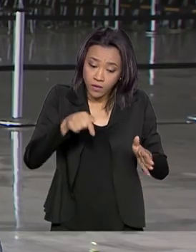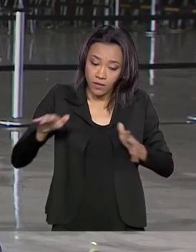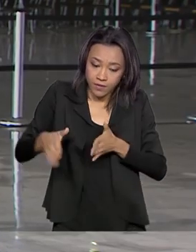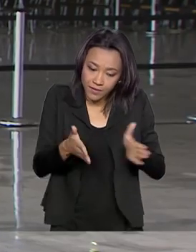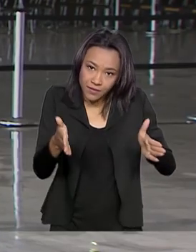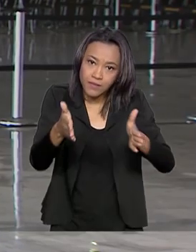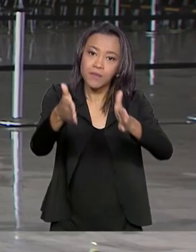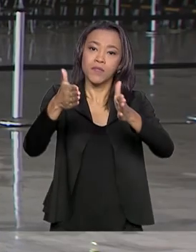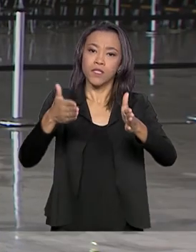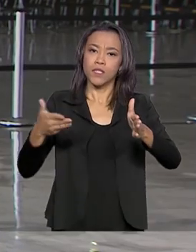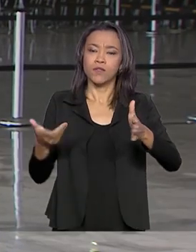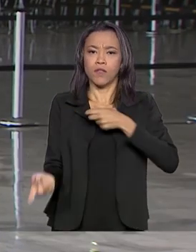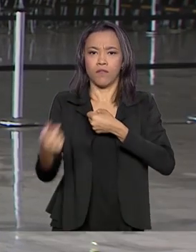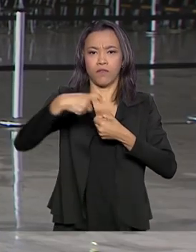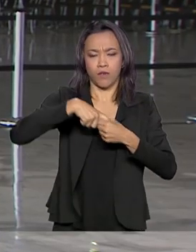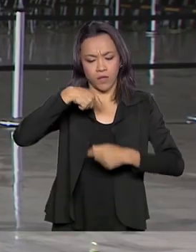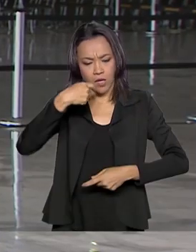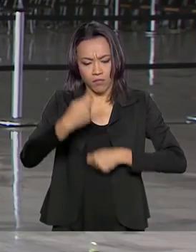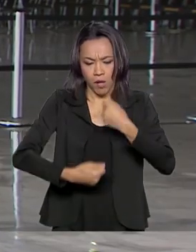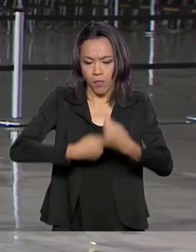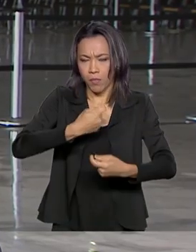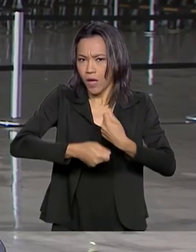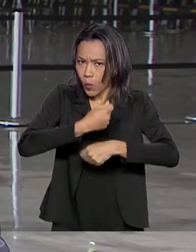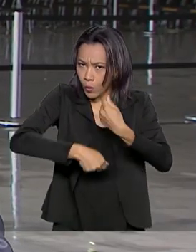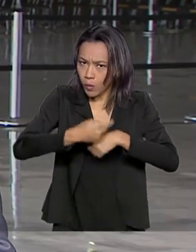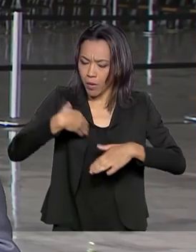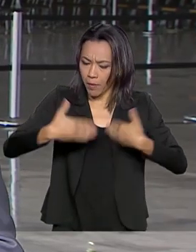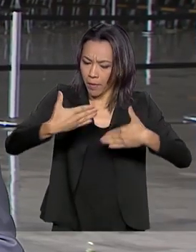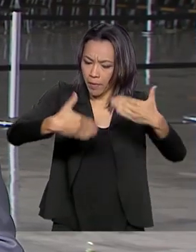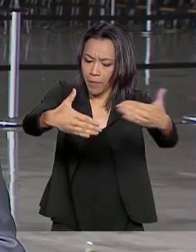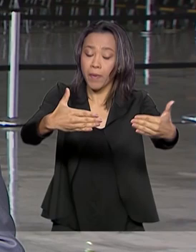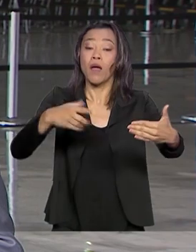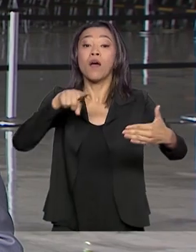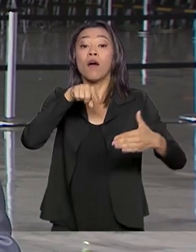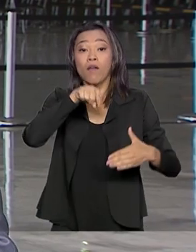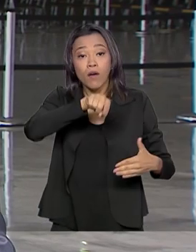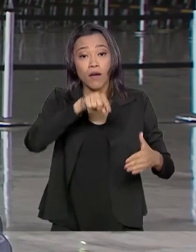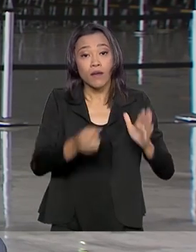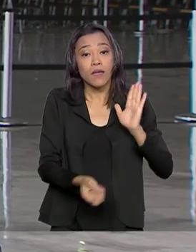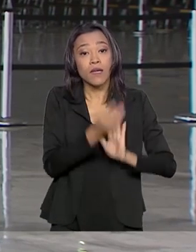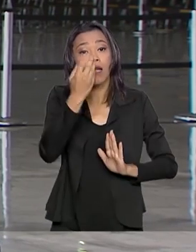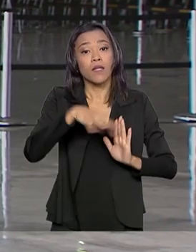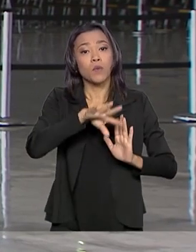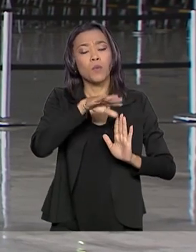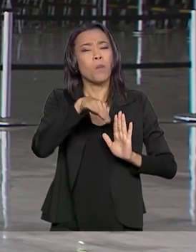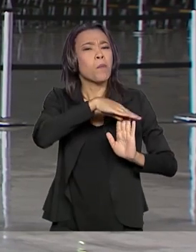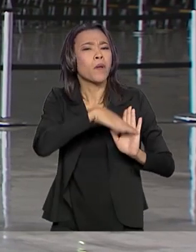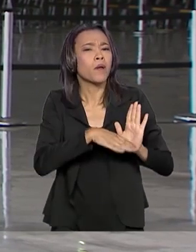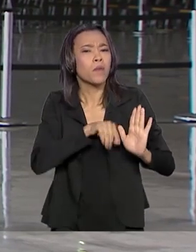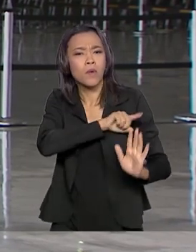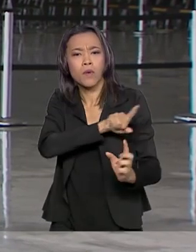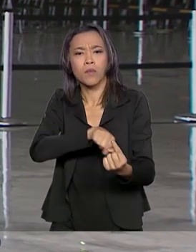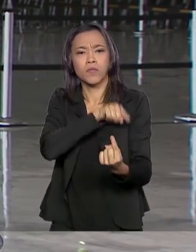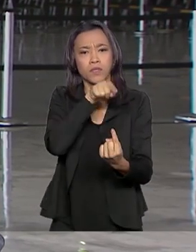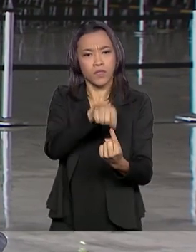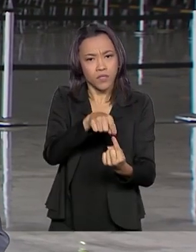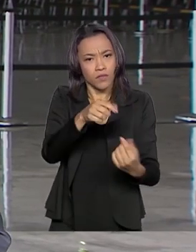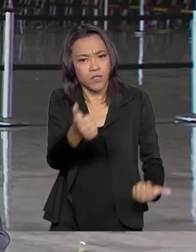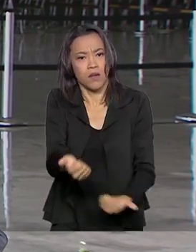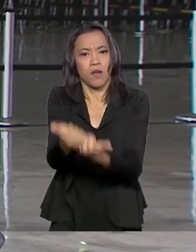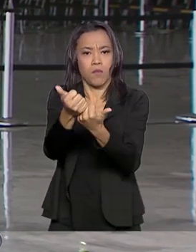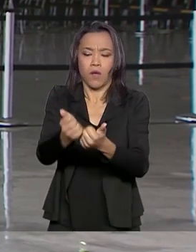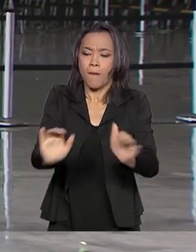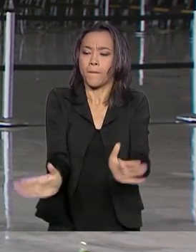retomada do crescimento da economia, foi criado o programa Brasil Mais para garantir o aumento da produtividade